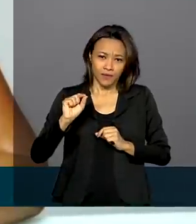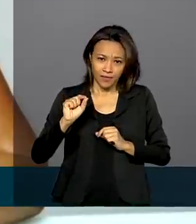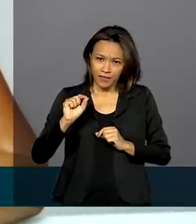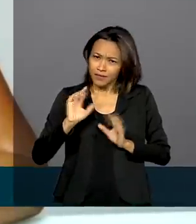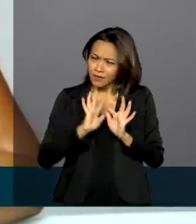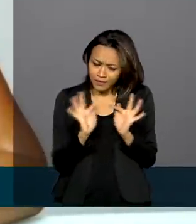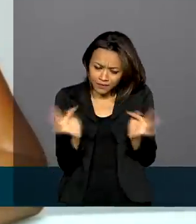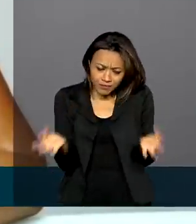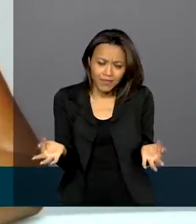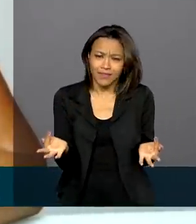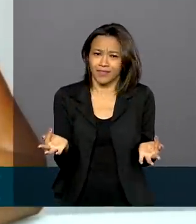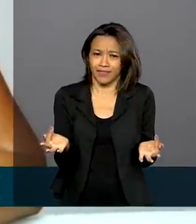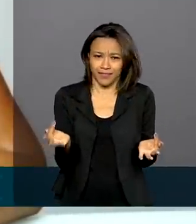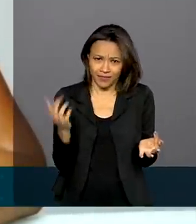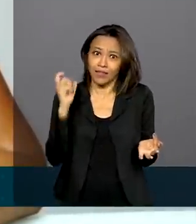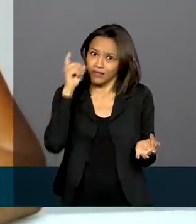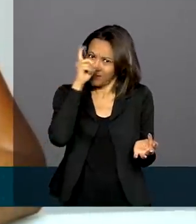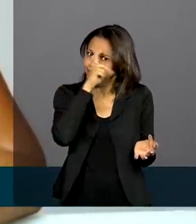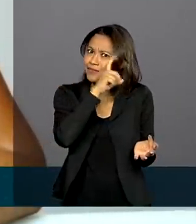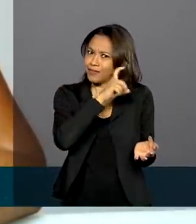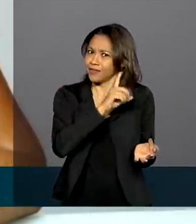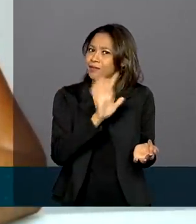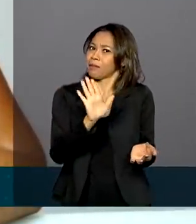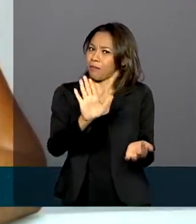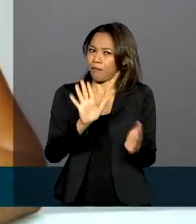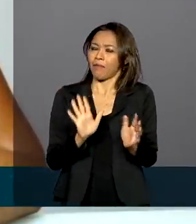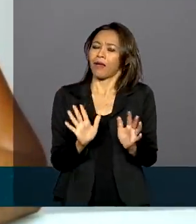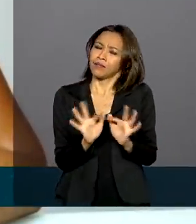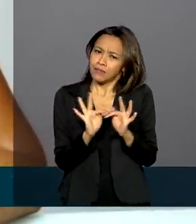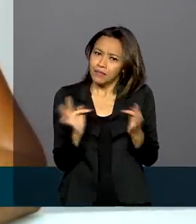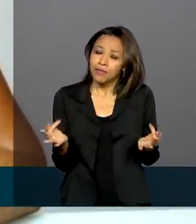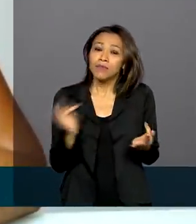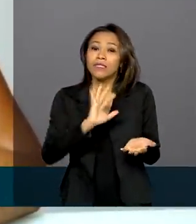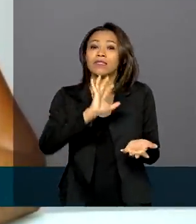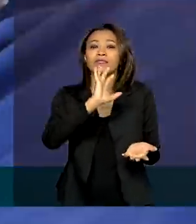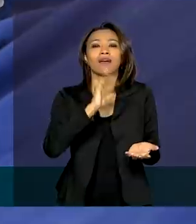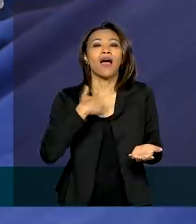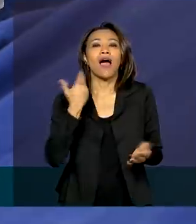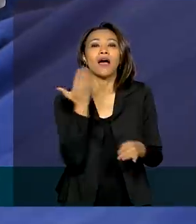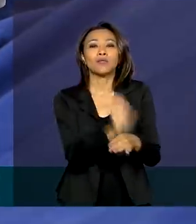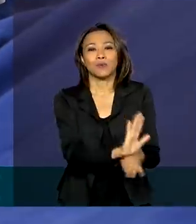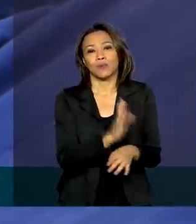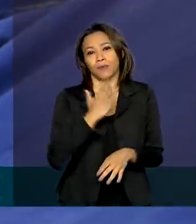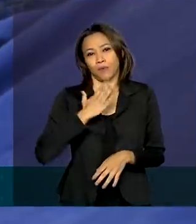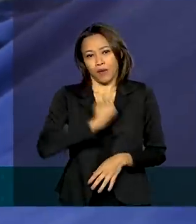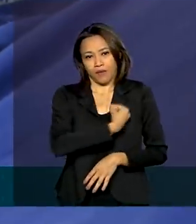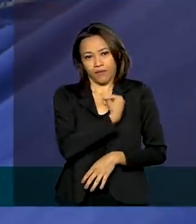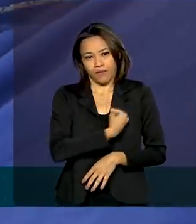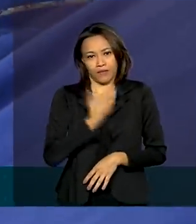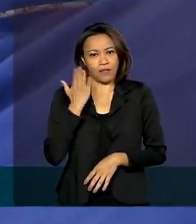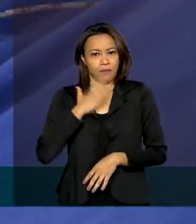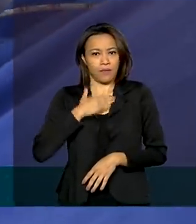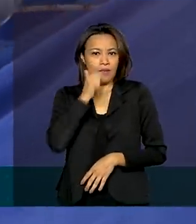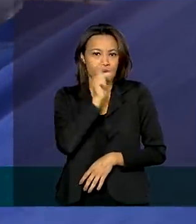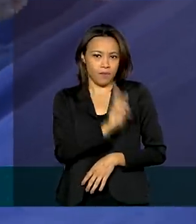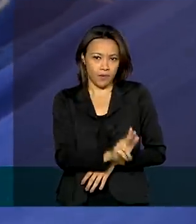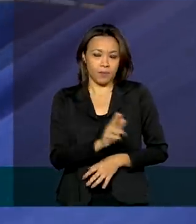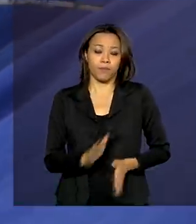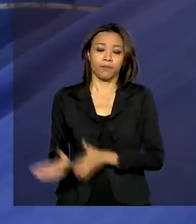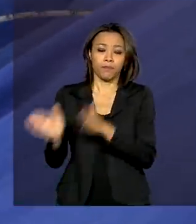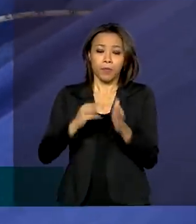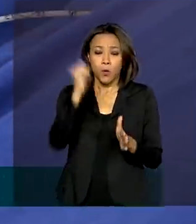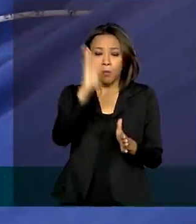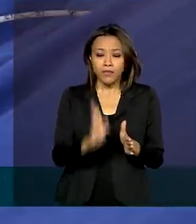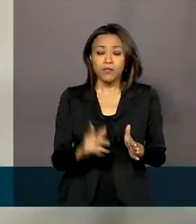gesto simples, difícil, mas simples, salvou a vida da minha irmã. O Brasil possui o maior sistema público de